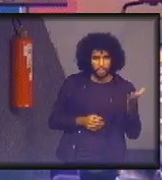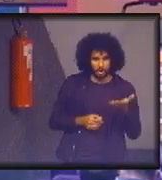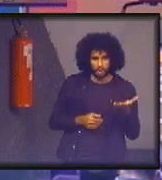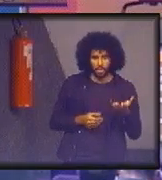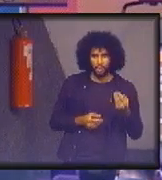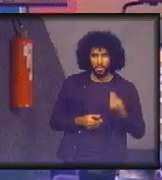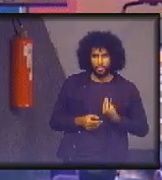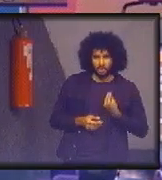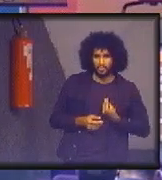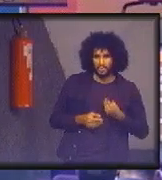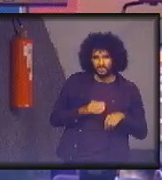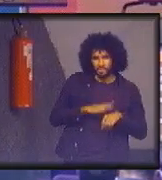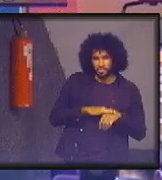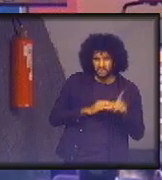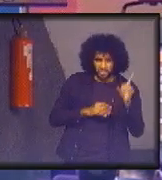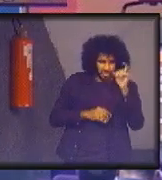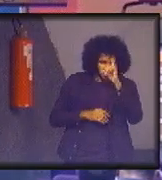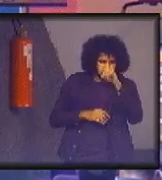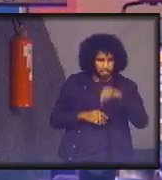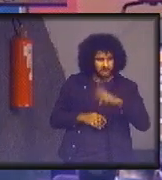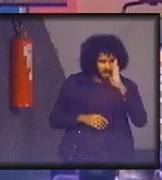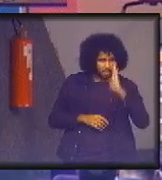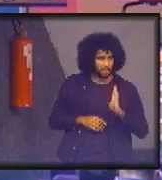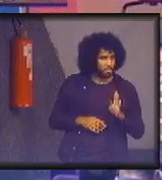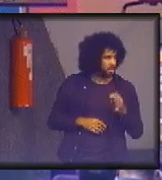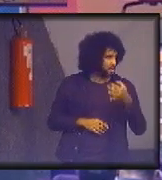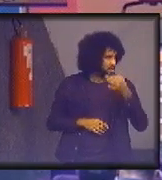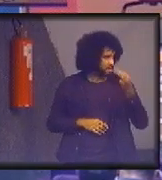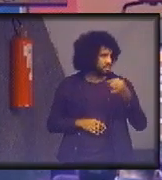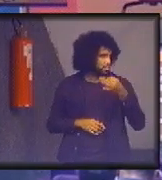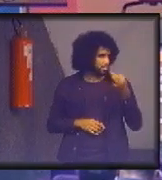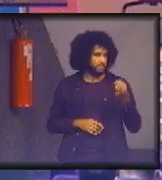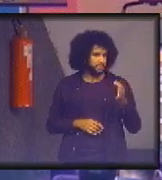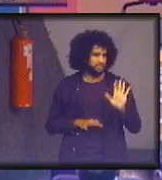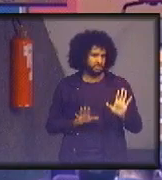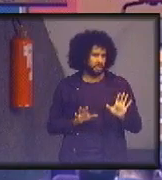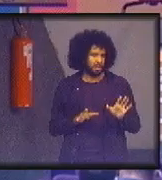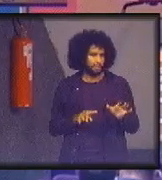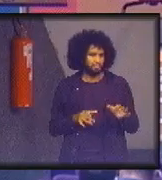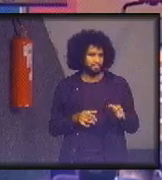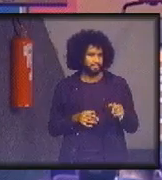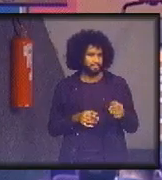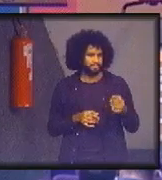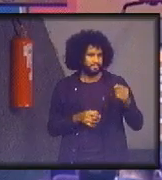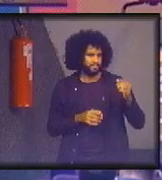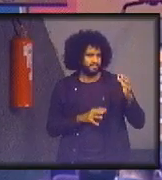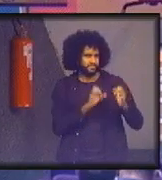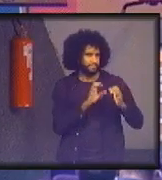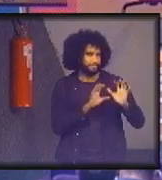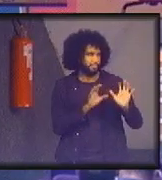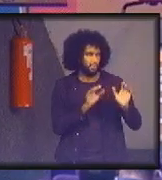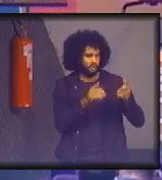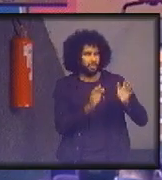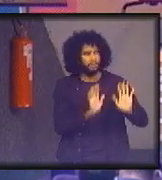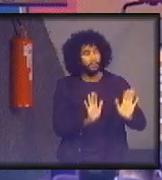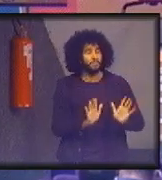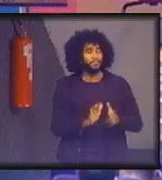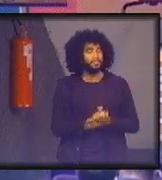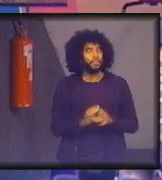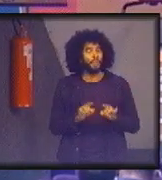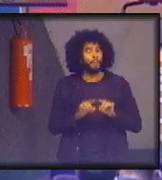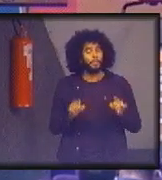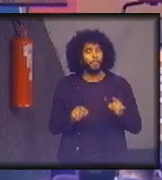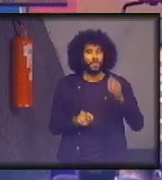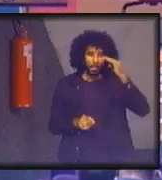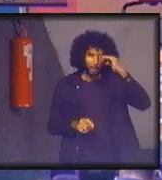período muito difícil no Brasil, não quero fazer comentários muito específicos, mas o presidente